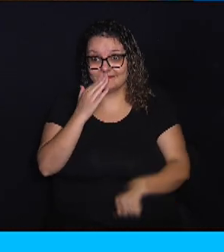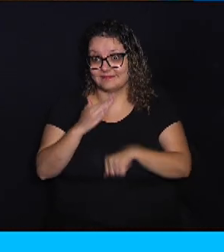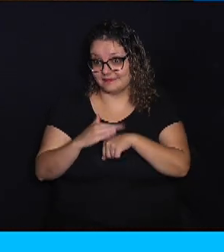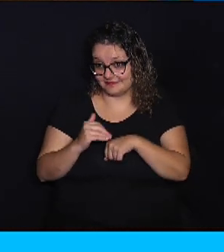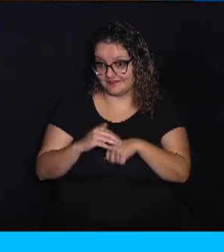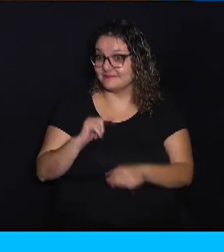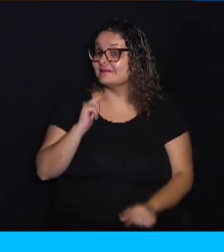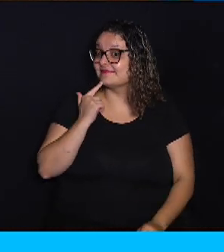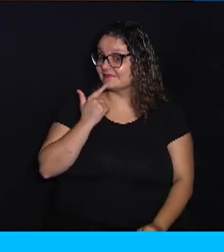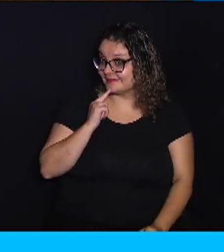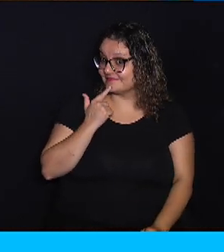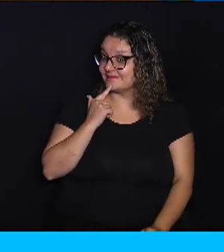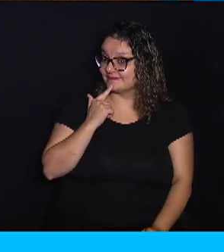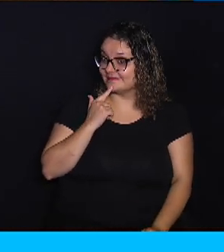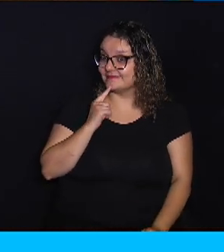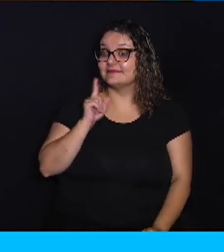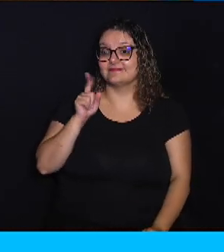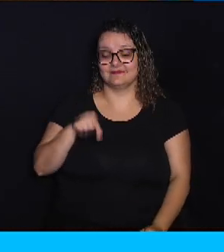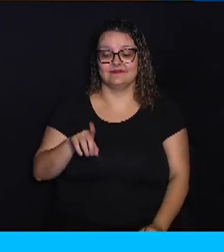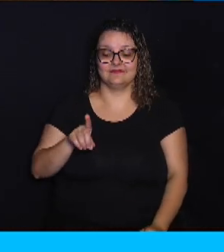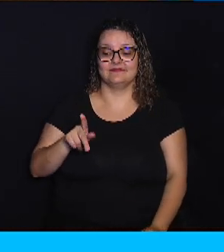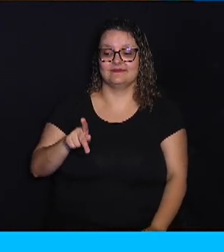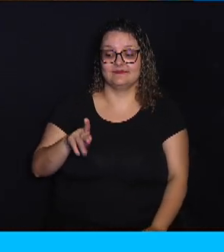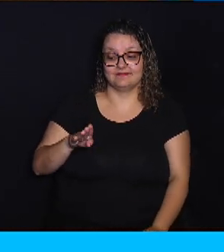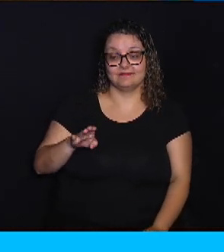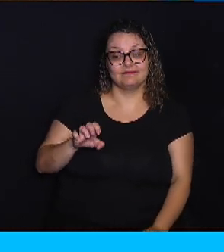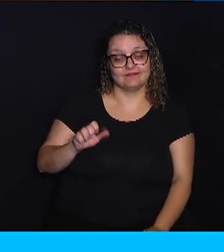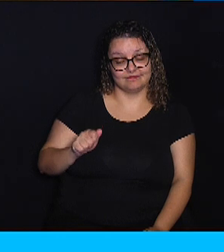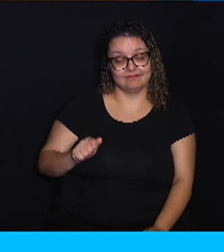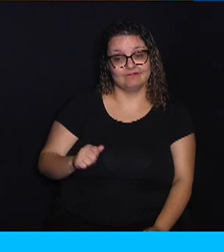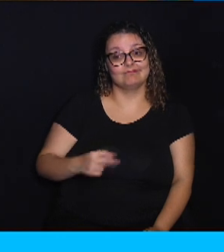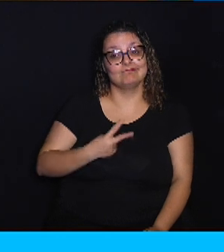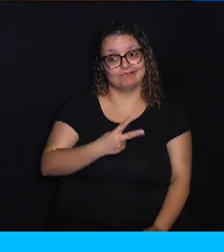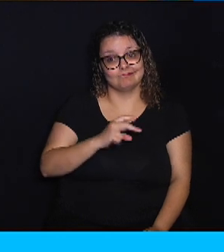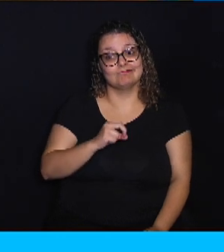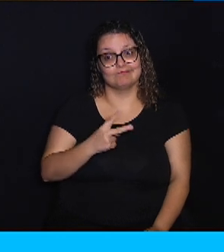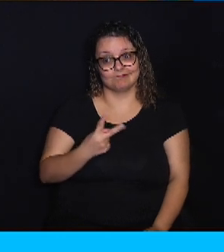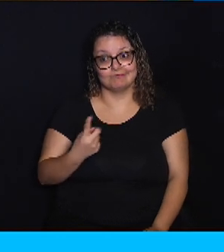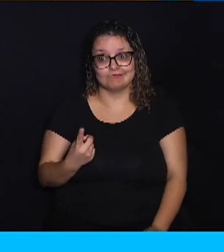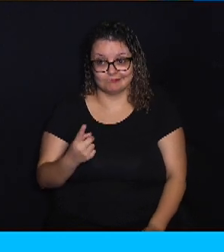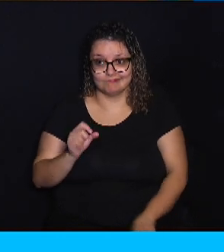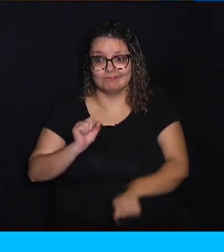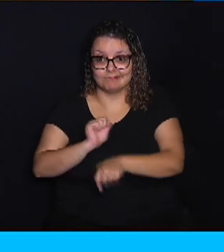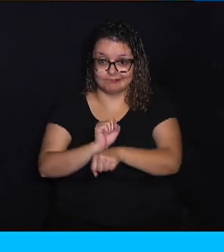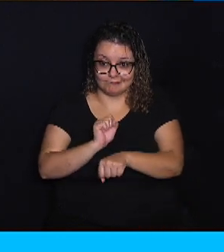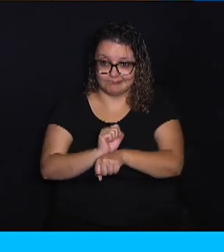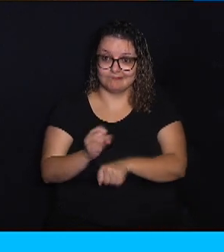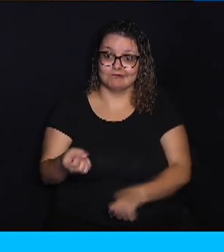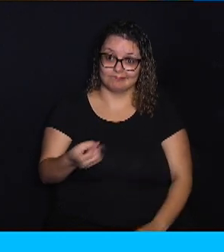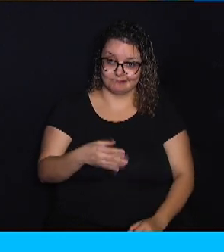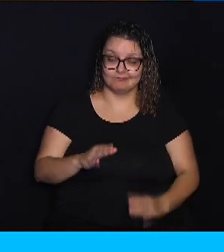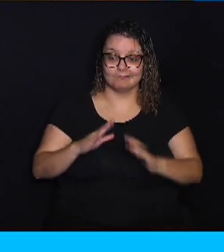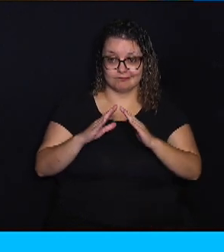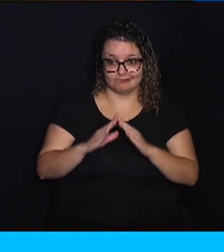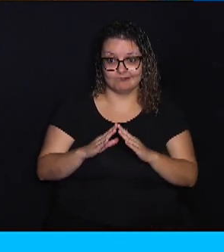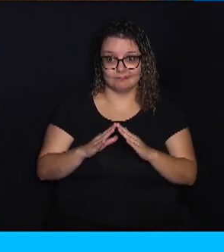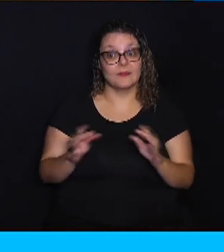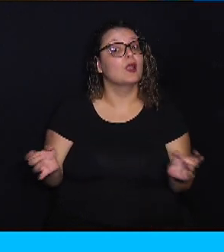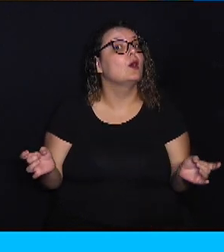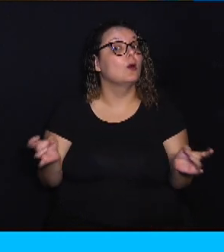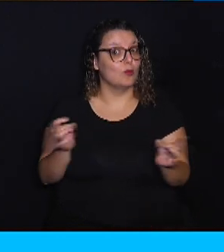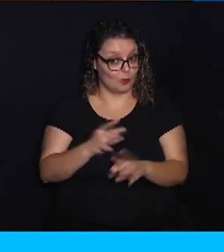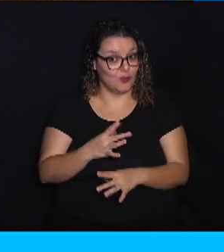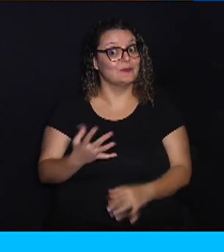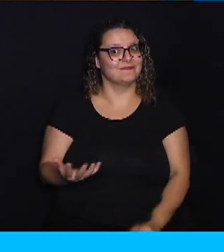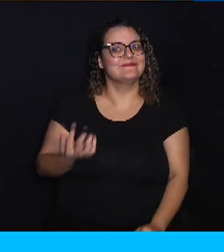e simpático e que está no DPBEA desde 2021 aguardando um novo lar. Ele já está pronto para